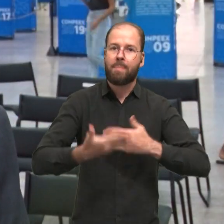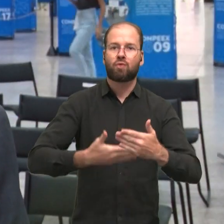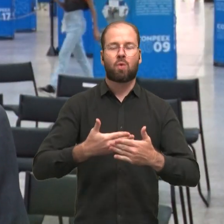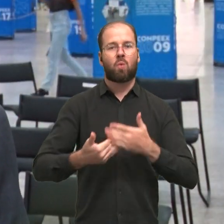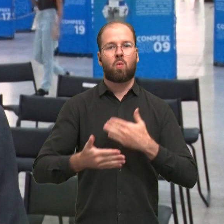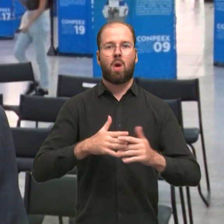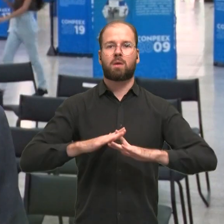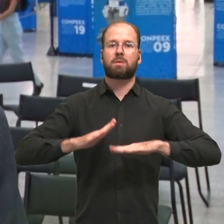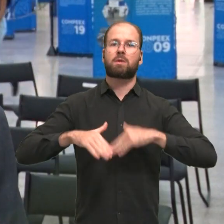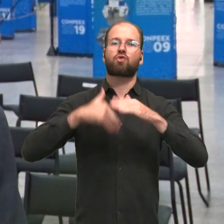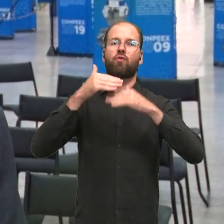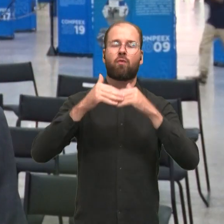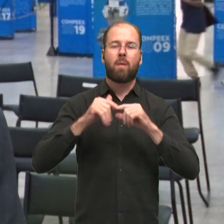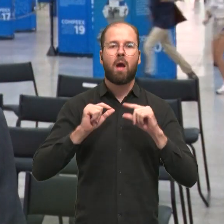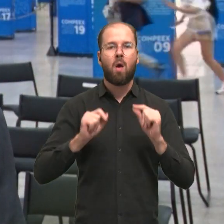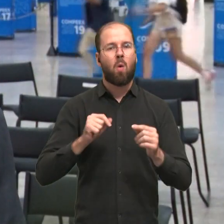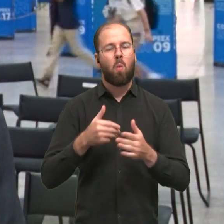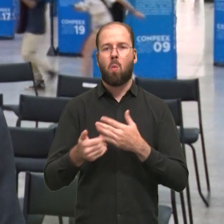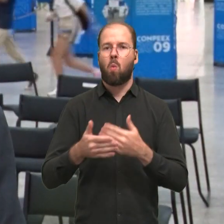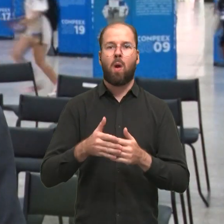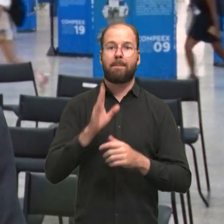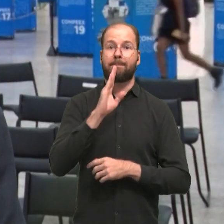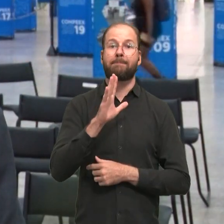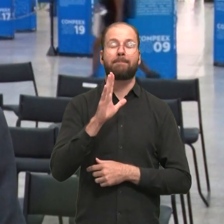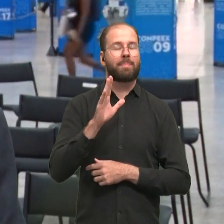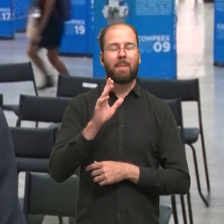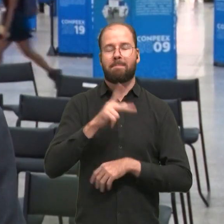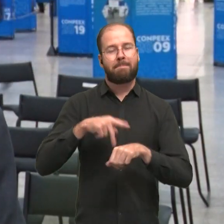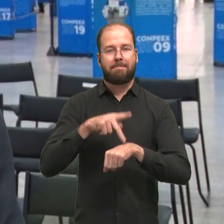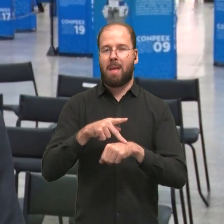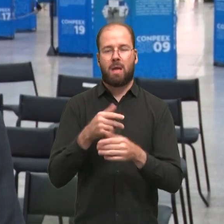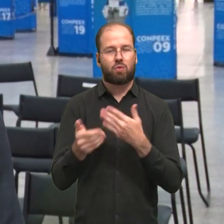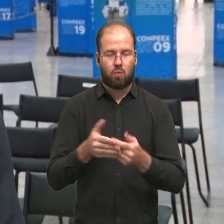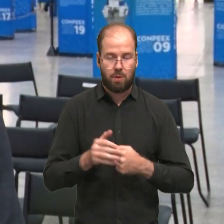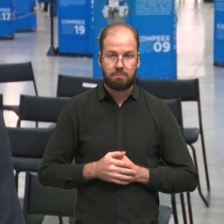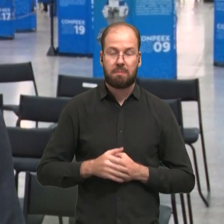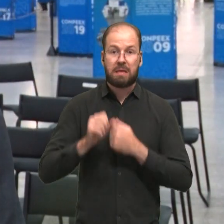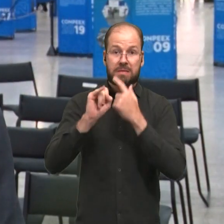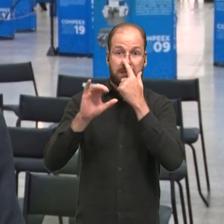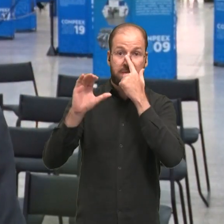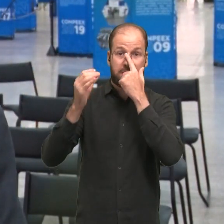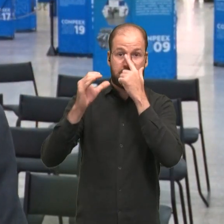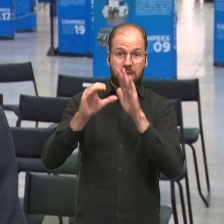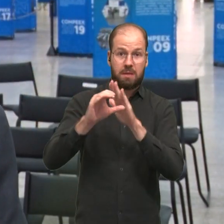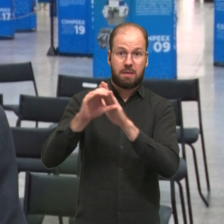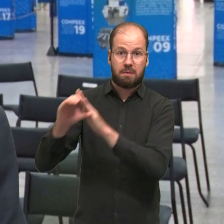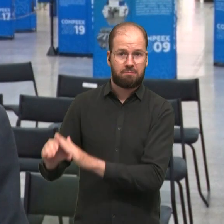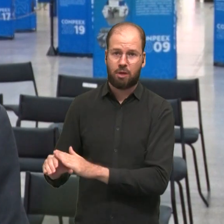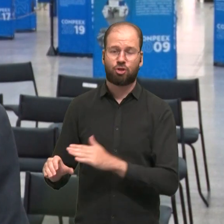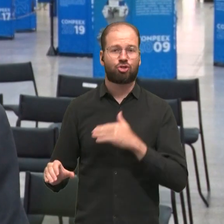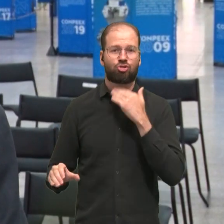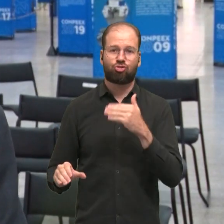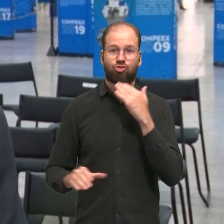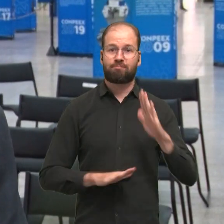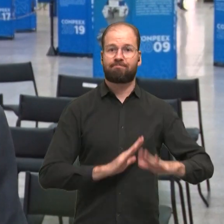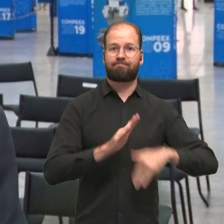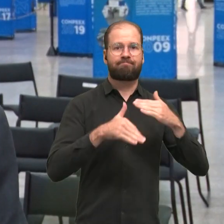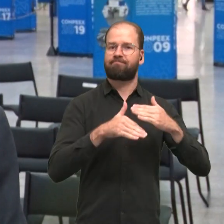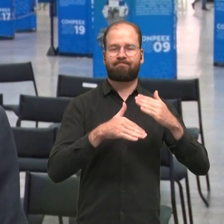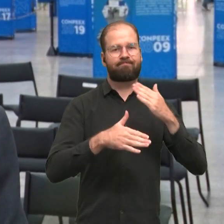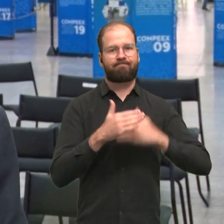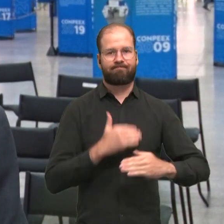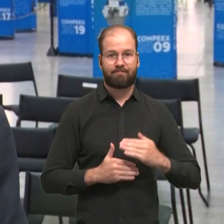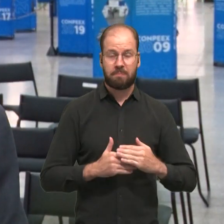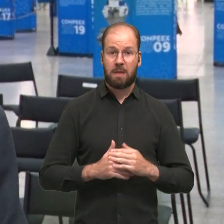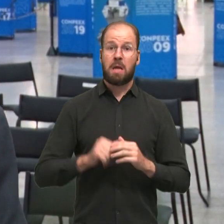desenvolvimento de qualquer nação. Sem ciência, não há como falar em desenvolvimento. E sem ciência, não há como falar